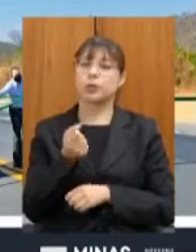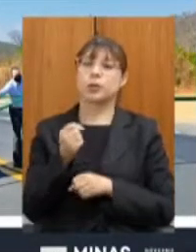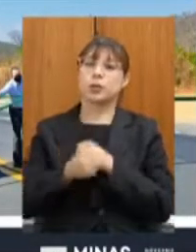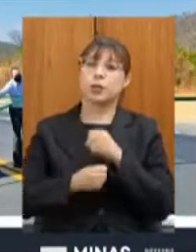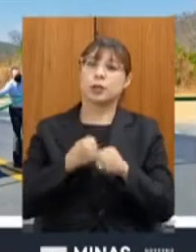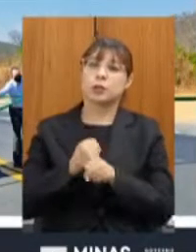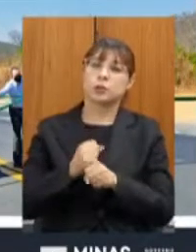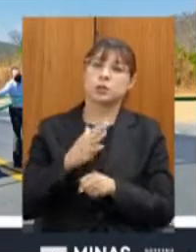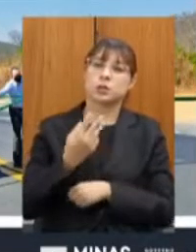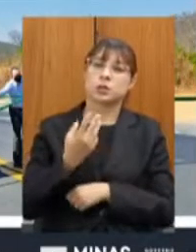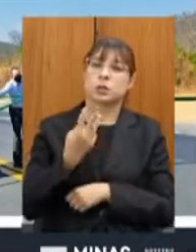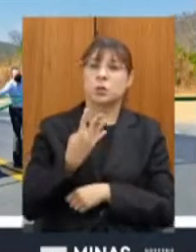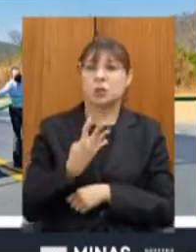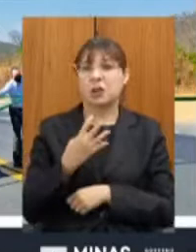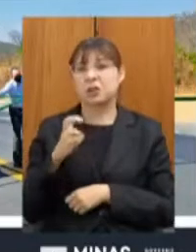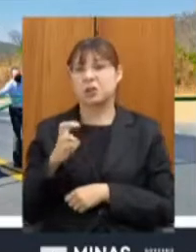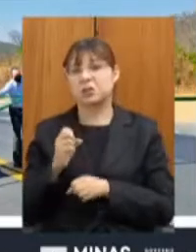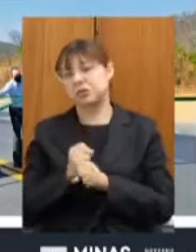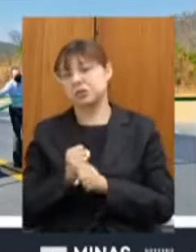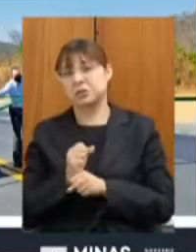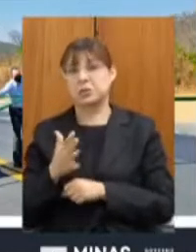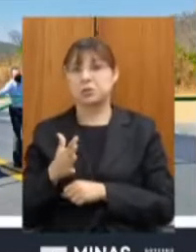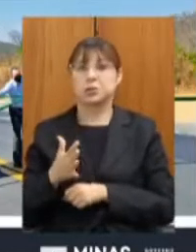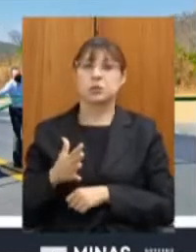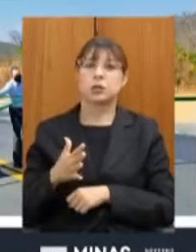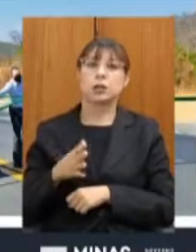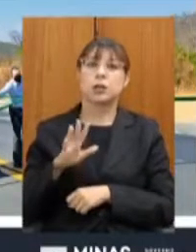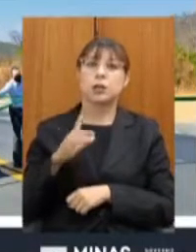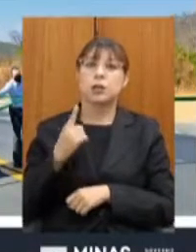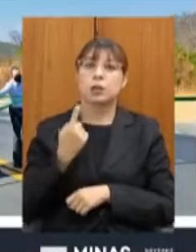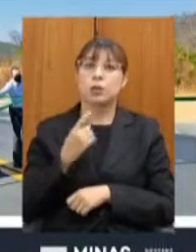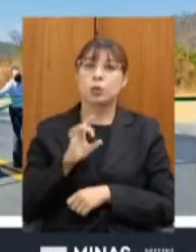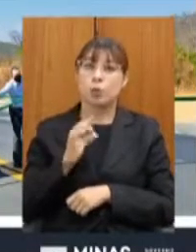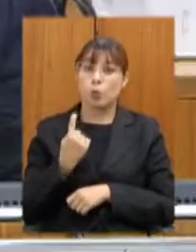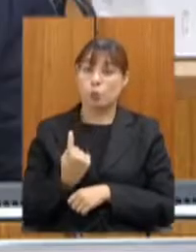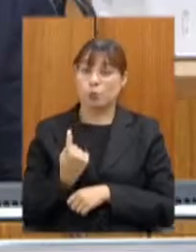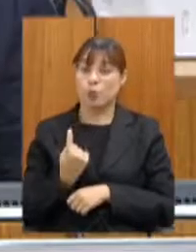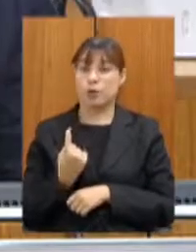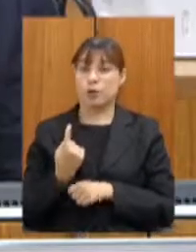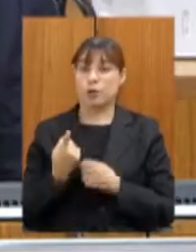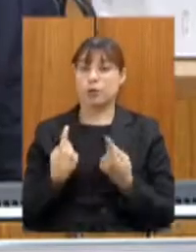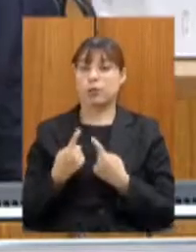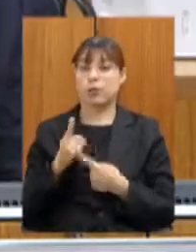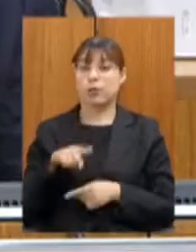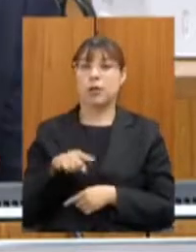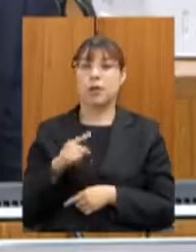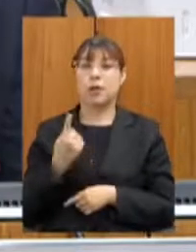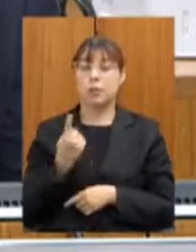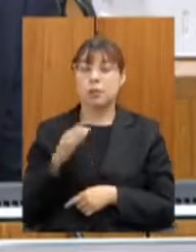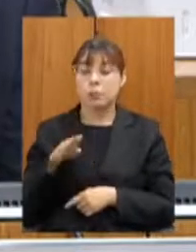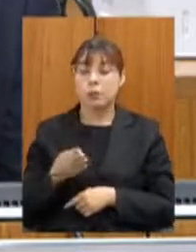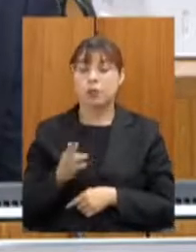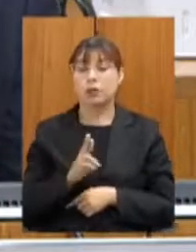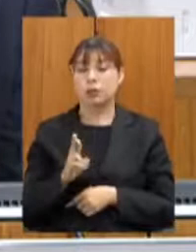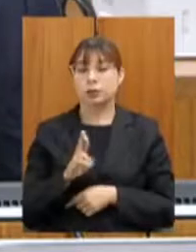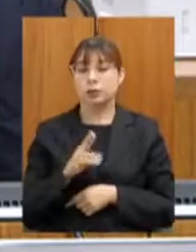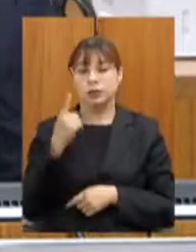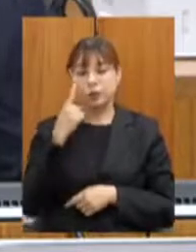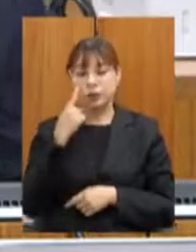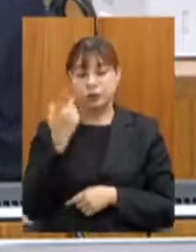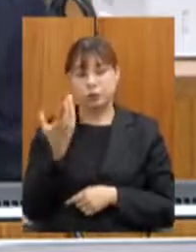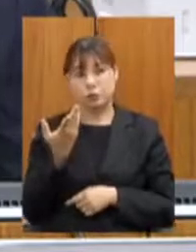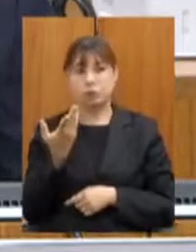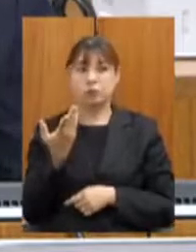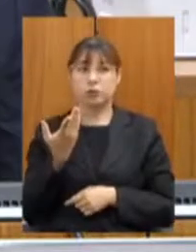Só na 135, um bilhão de reais em investimento. Ou seja, um estado que enfrenta dificuldades financeiras,